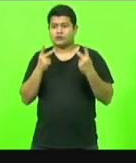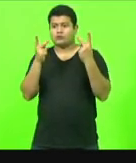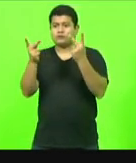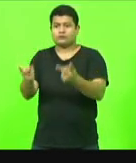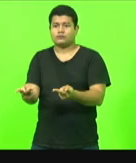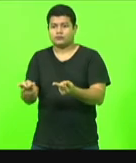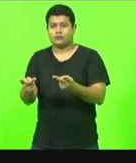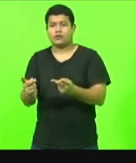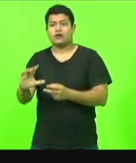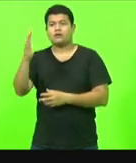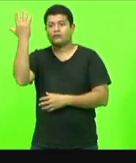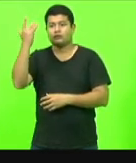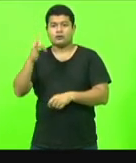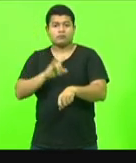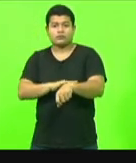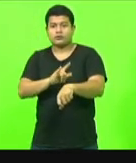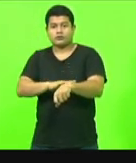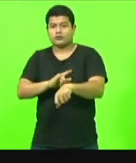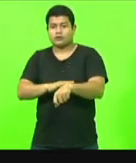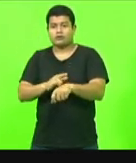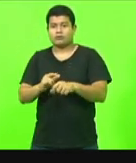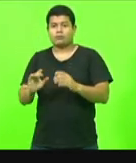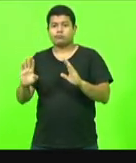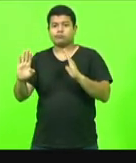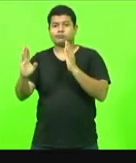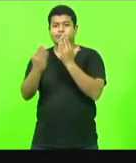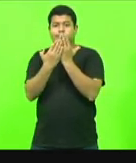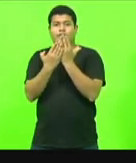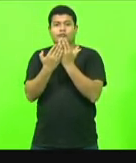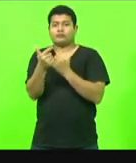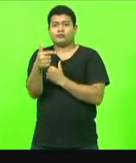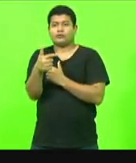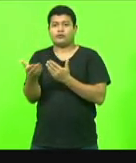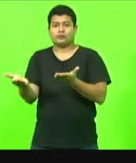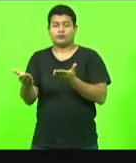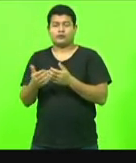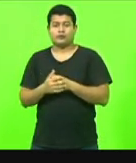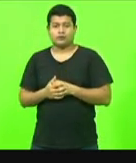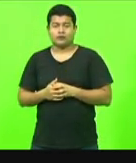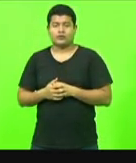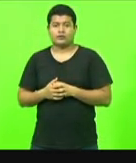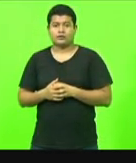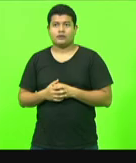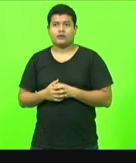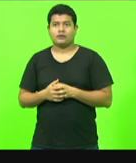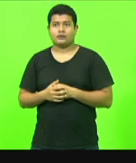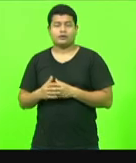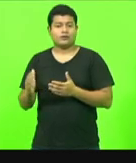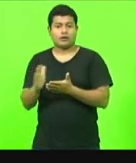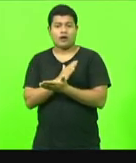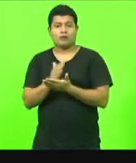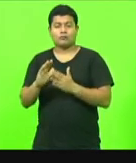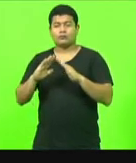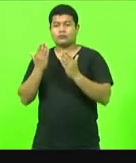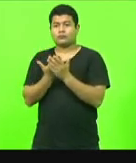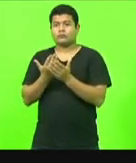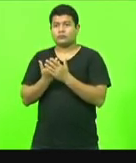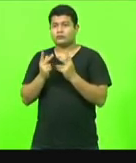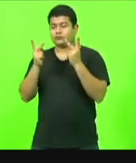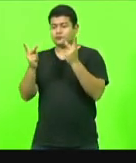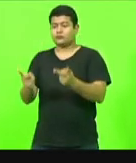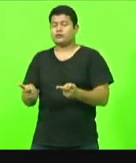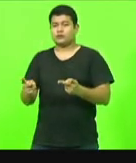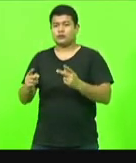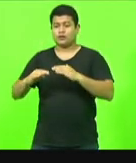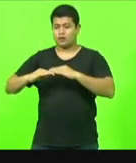totalmente aberto. Tem escolas que nós visitamos que o piso,